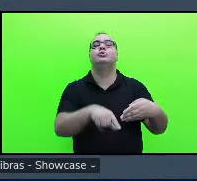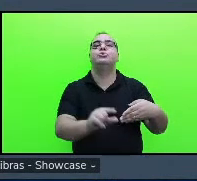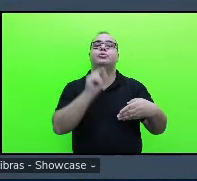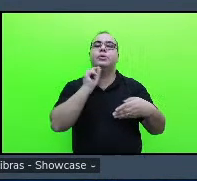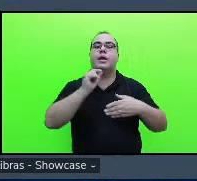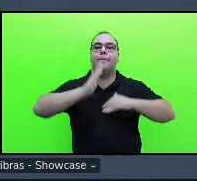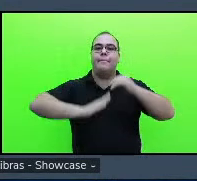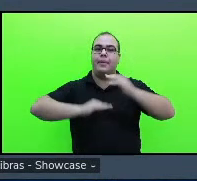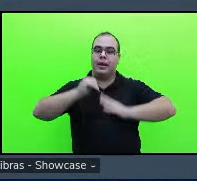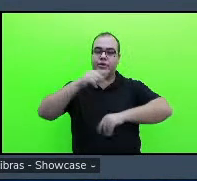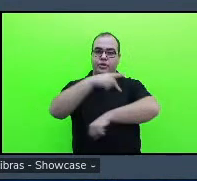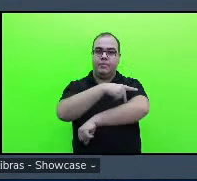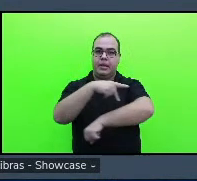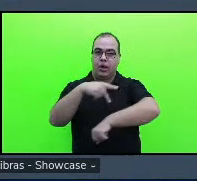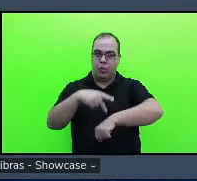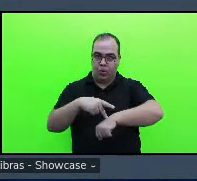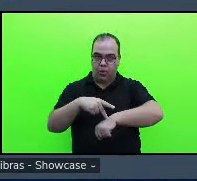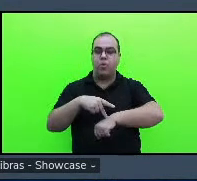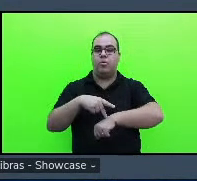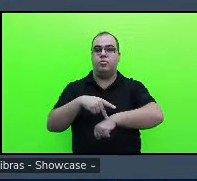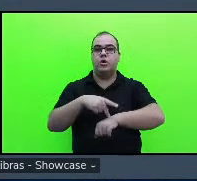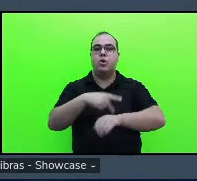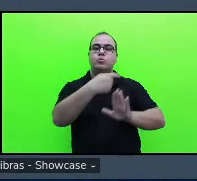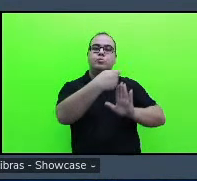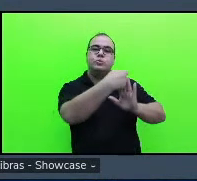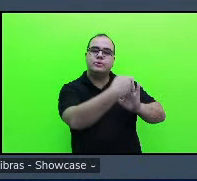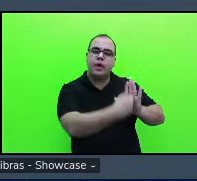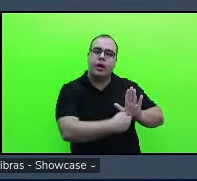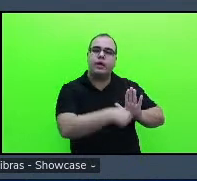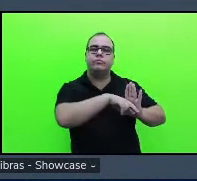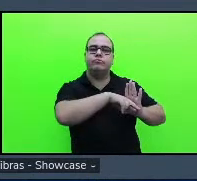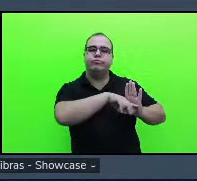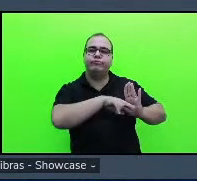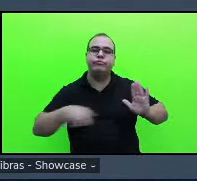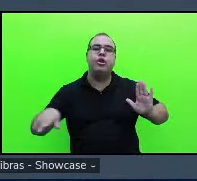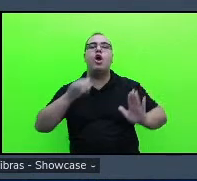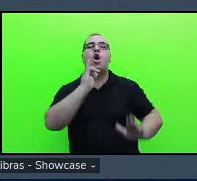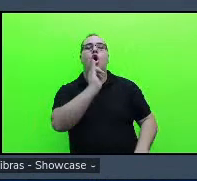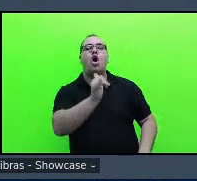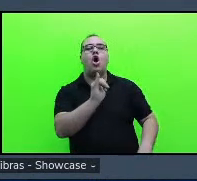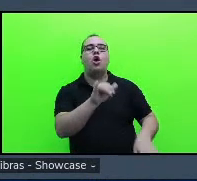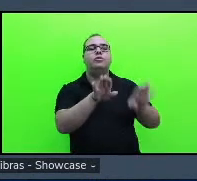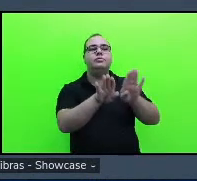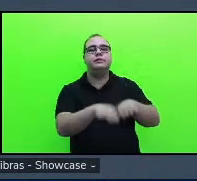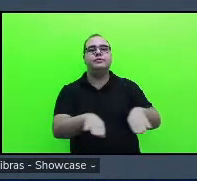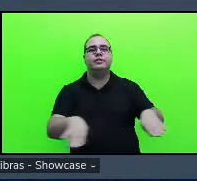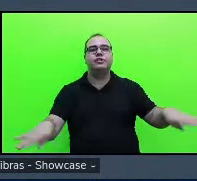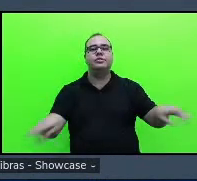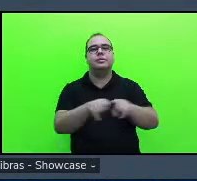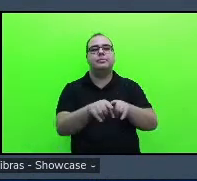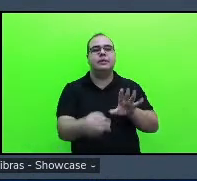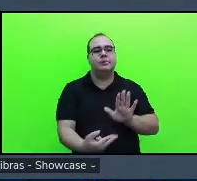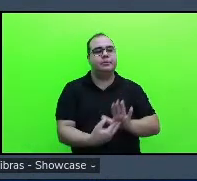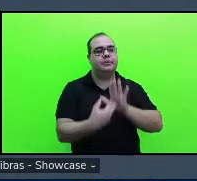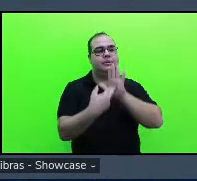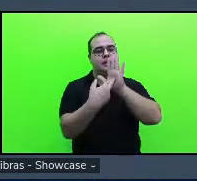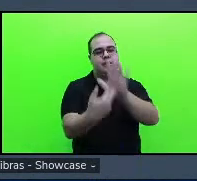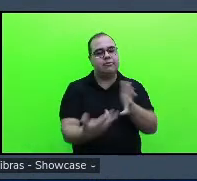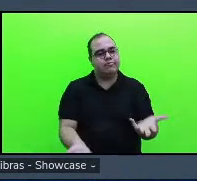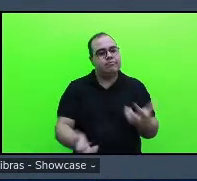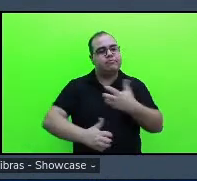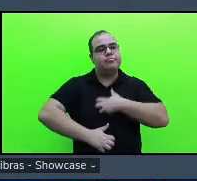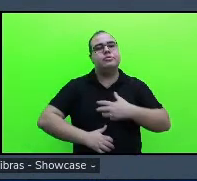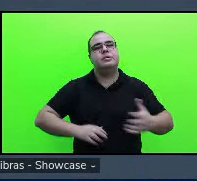pedagógicas os textos né os contos infantis como recurso de presença significativa na sala de aula